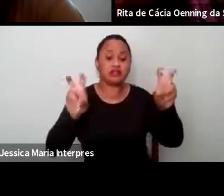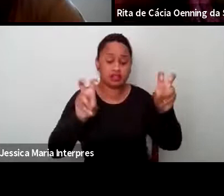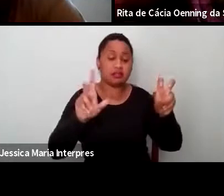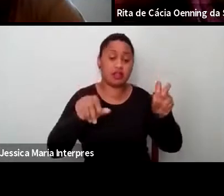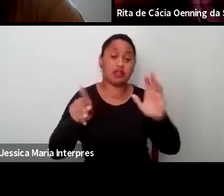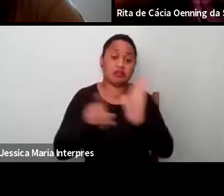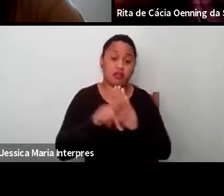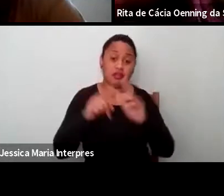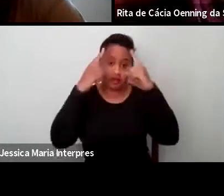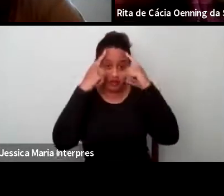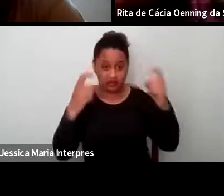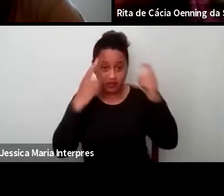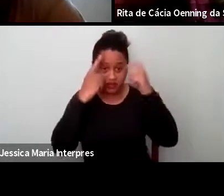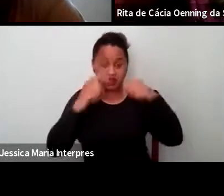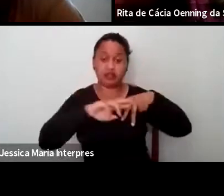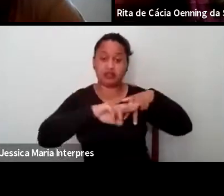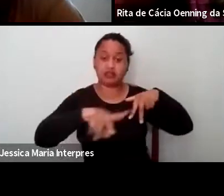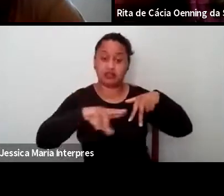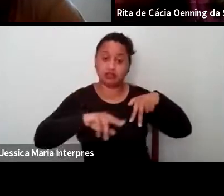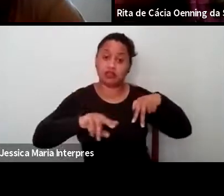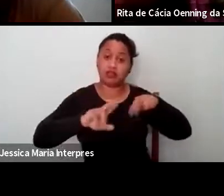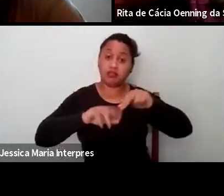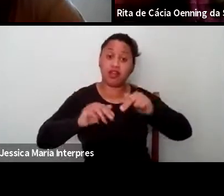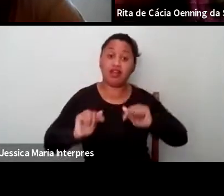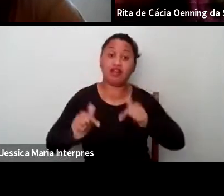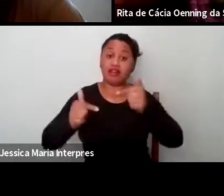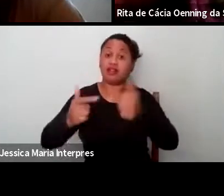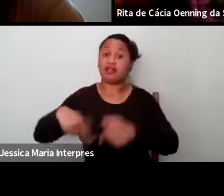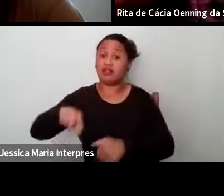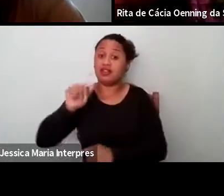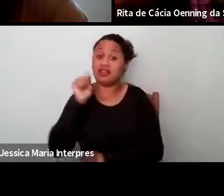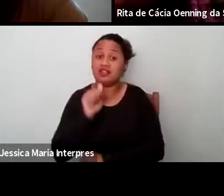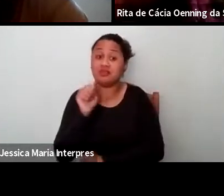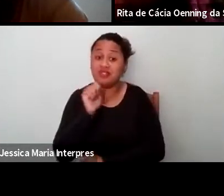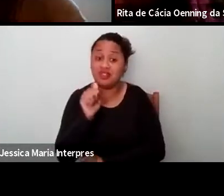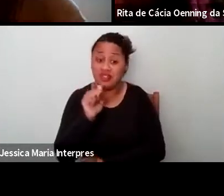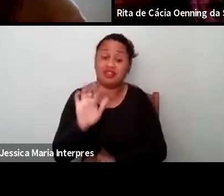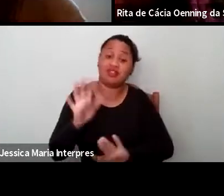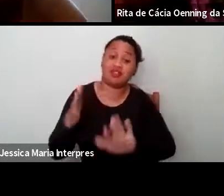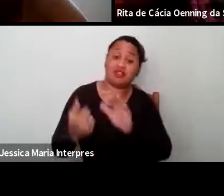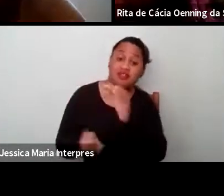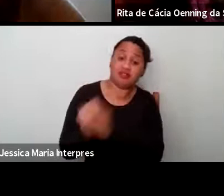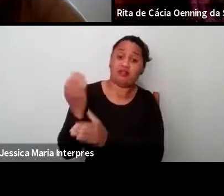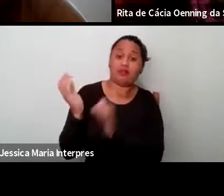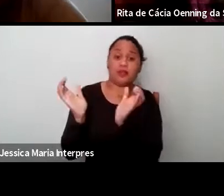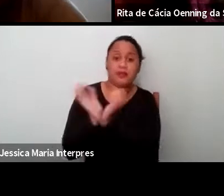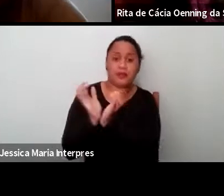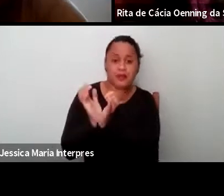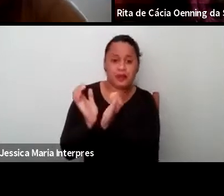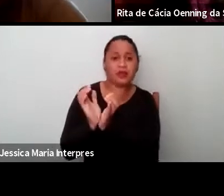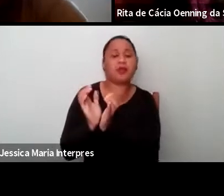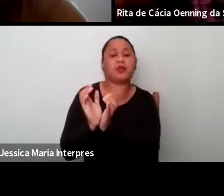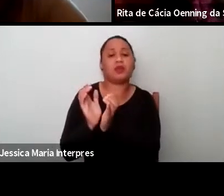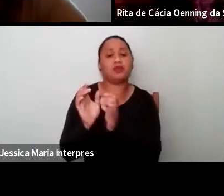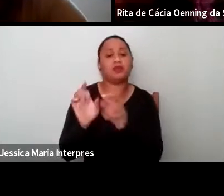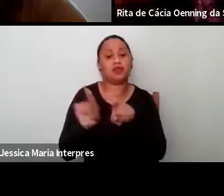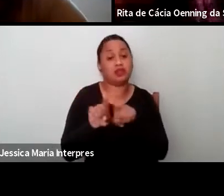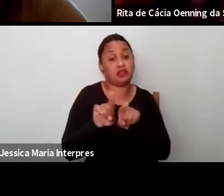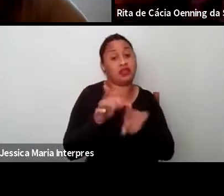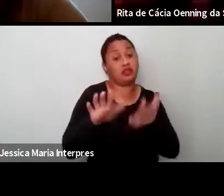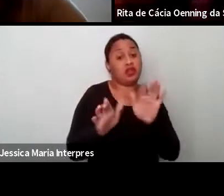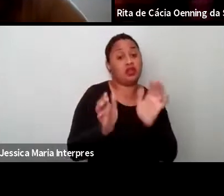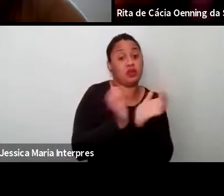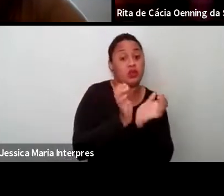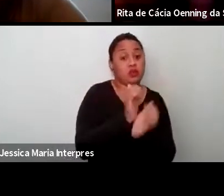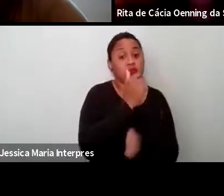de gênero. e foi iniciativa das meninas e que talvez se ampliou para o agrupamento também de meninos, desse diálogo